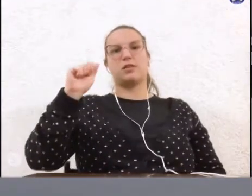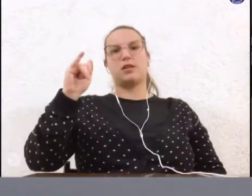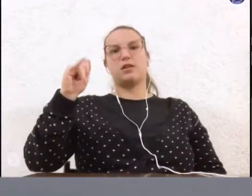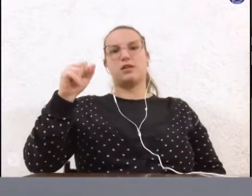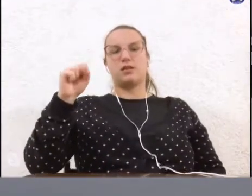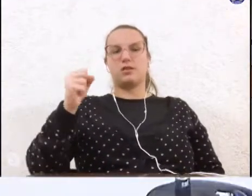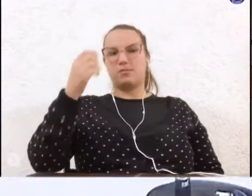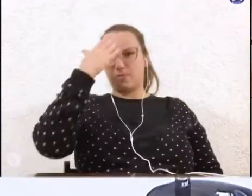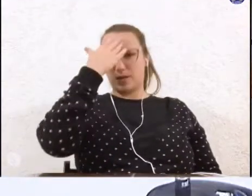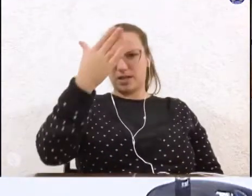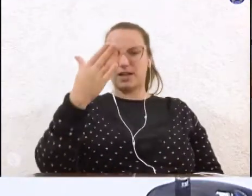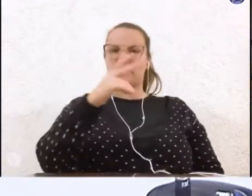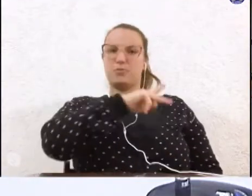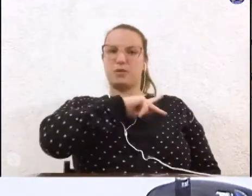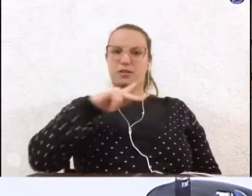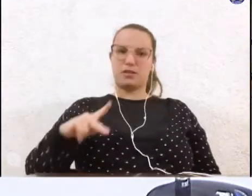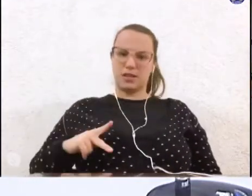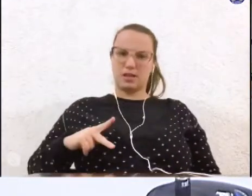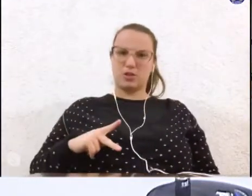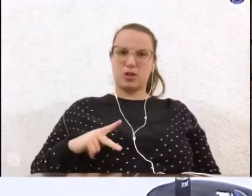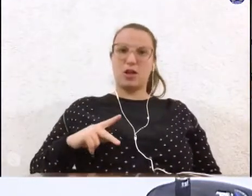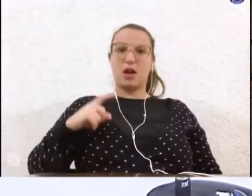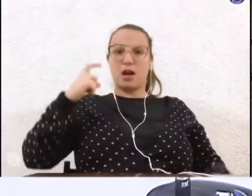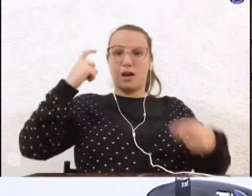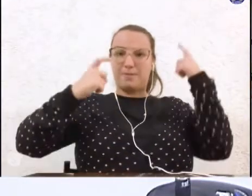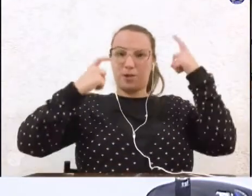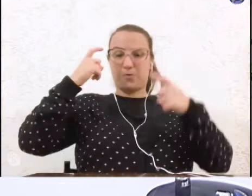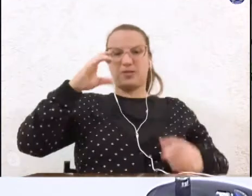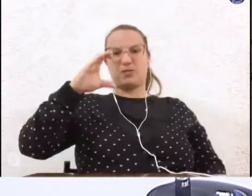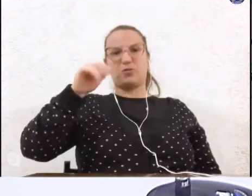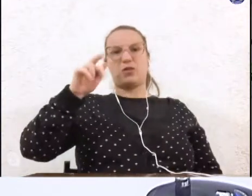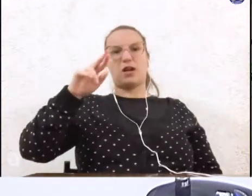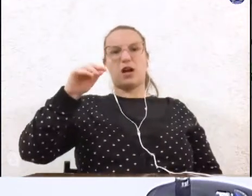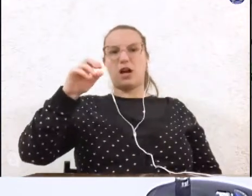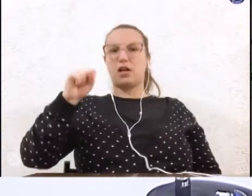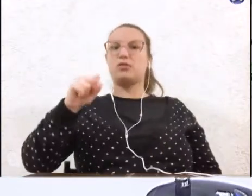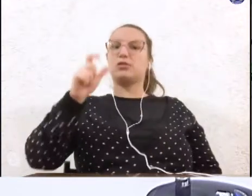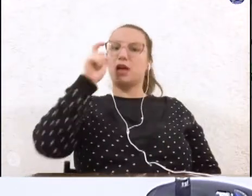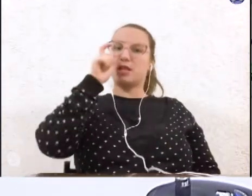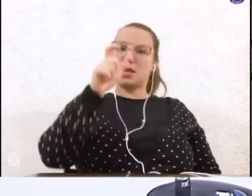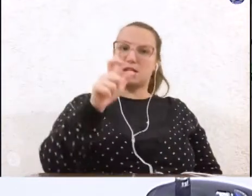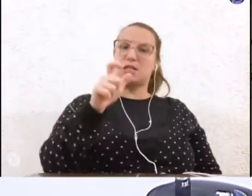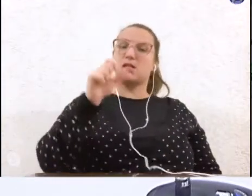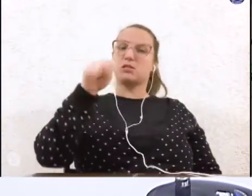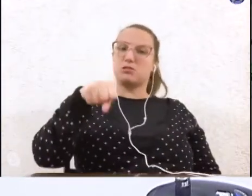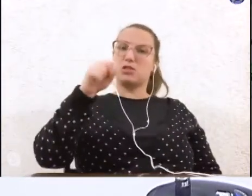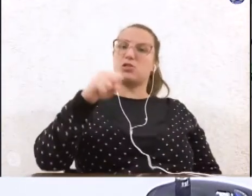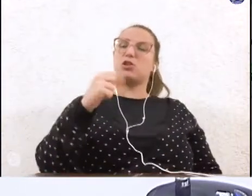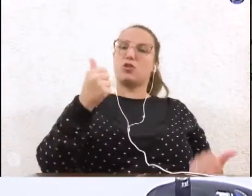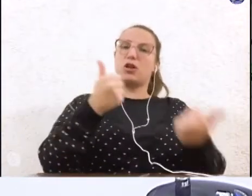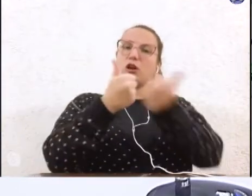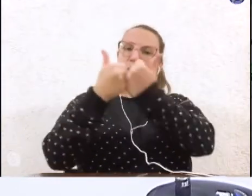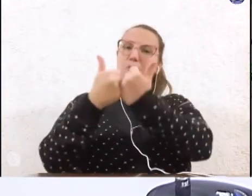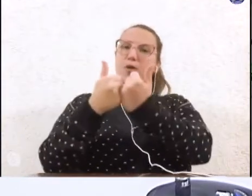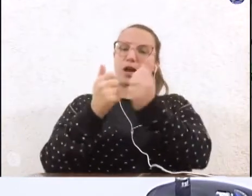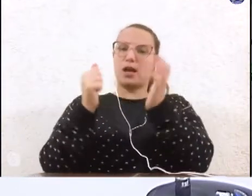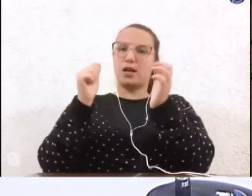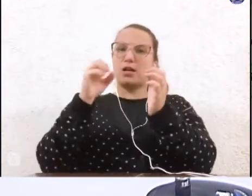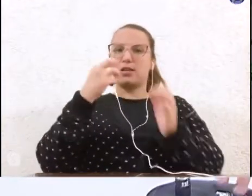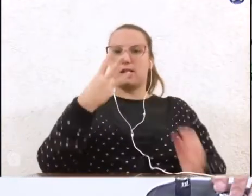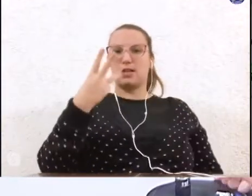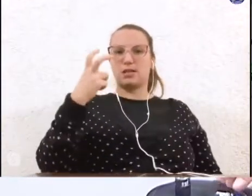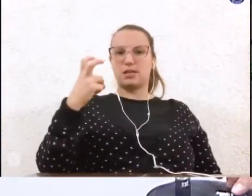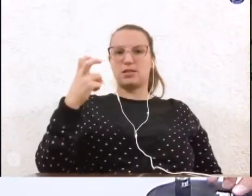presidente. Senhor presidente, eu acho que a preocupação do vereador Carlos Trigo ela é muito interessante e eu gostaria de apoiá-lo nesse requerimento 356.